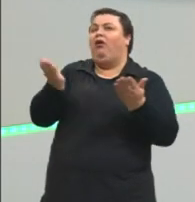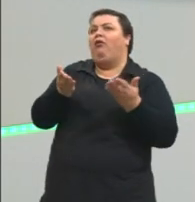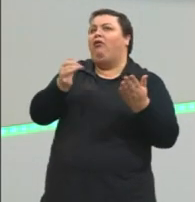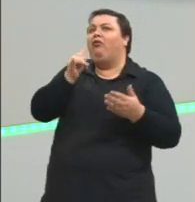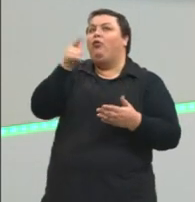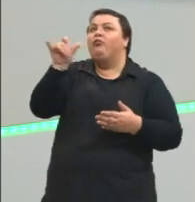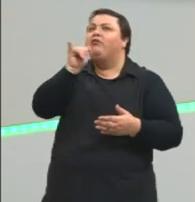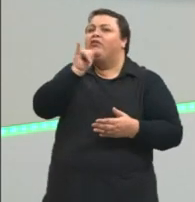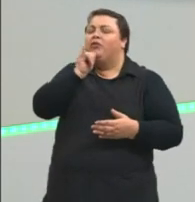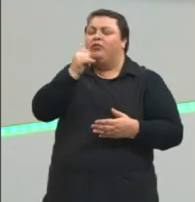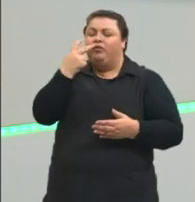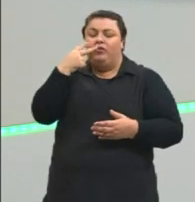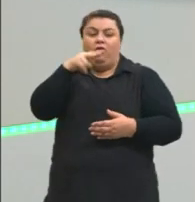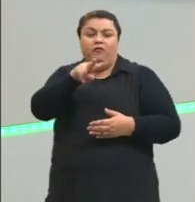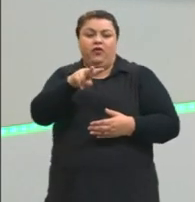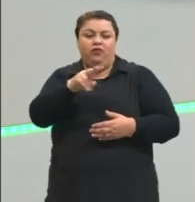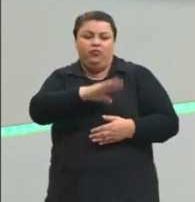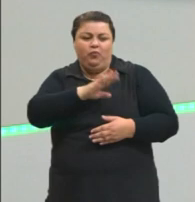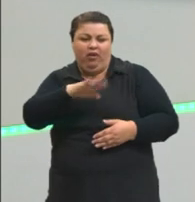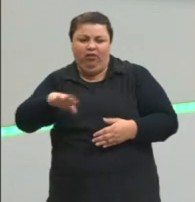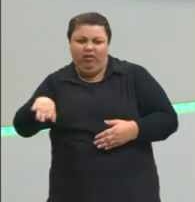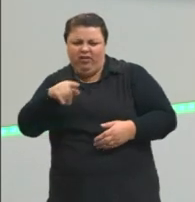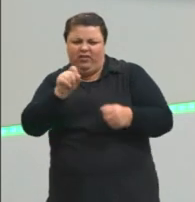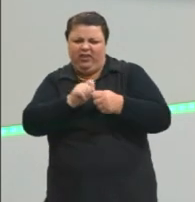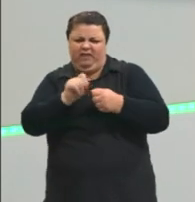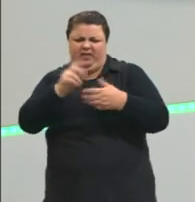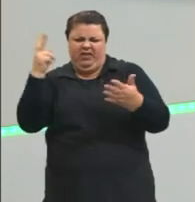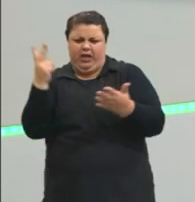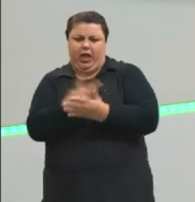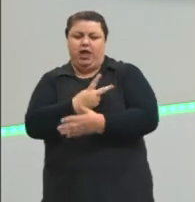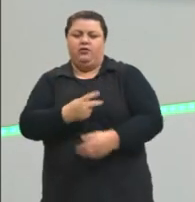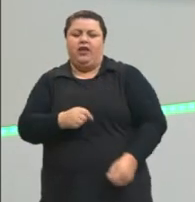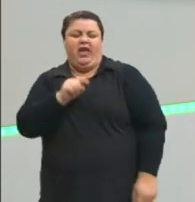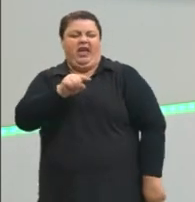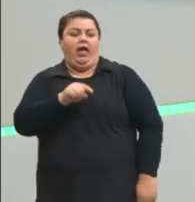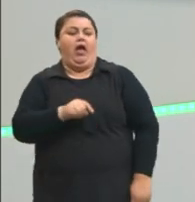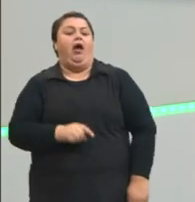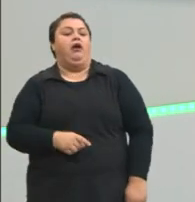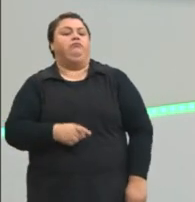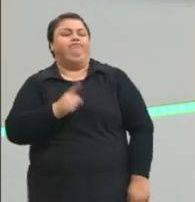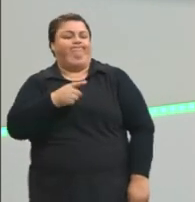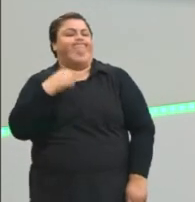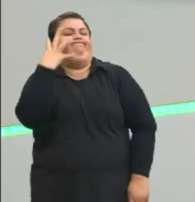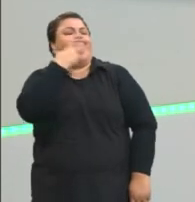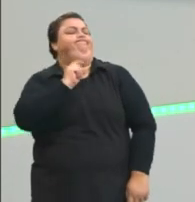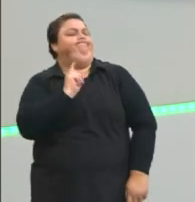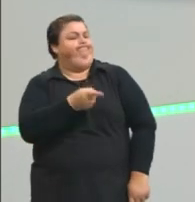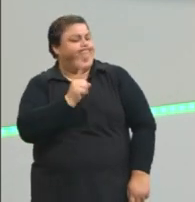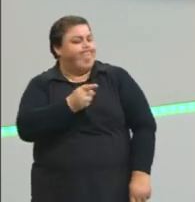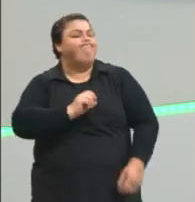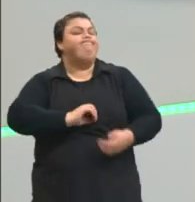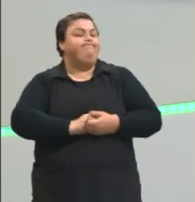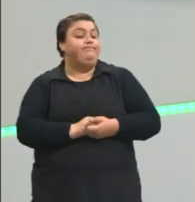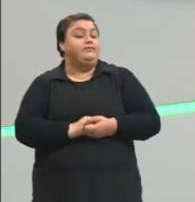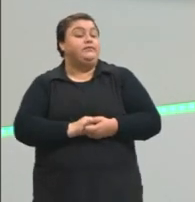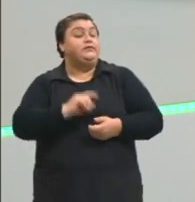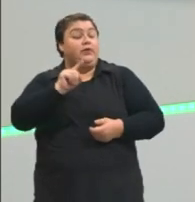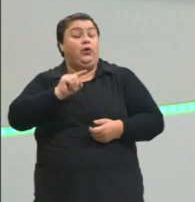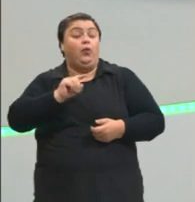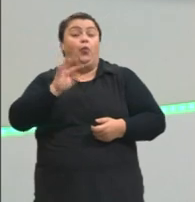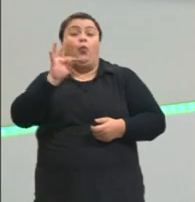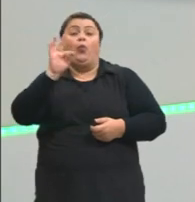vejo uma criança que fez uma arte bem grande e digo que bonito, hein? O tom que eu